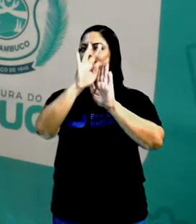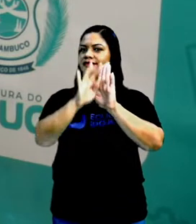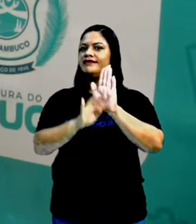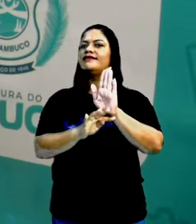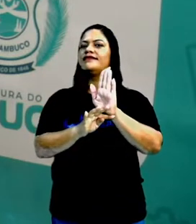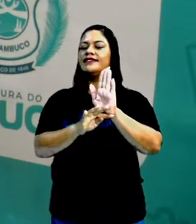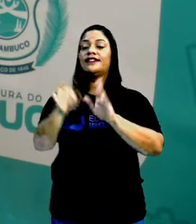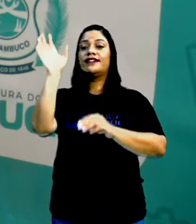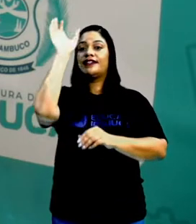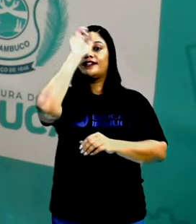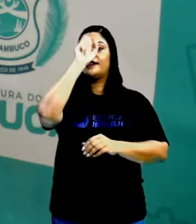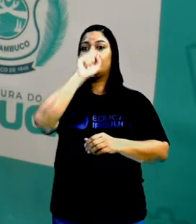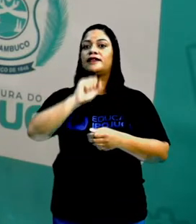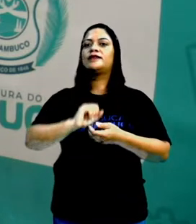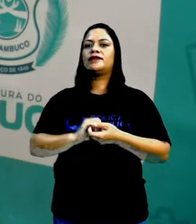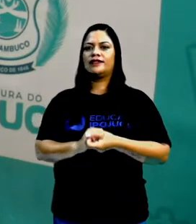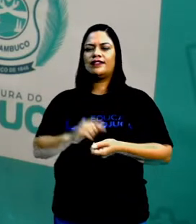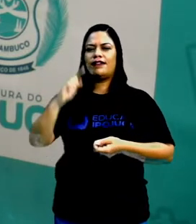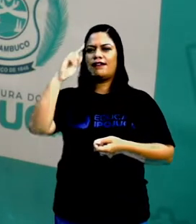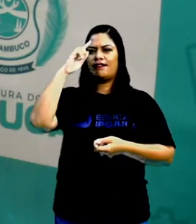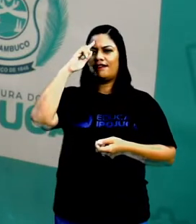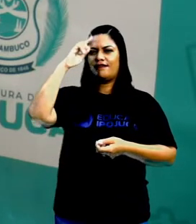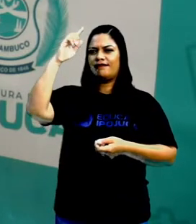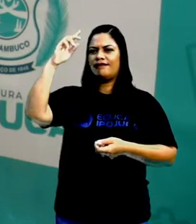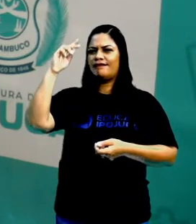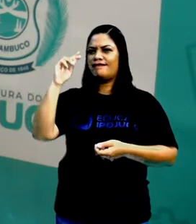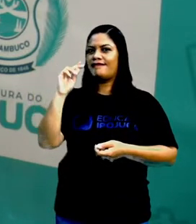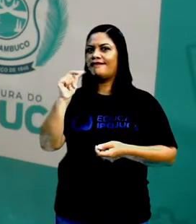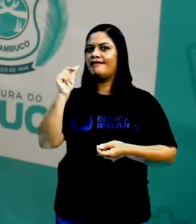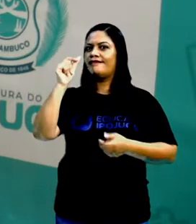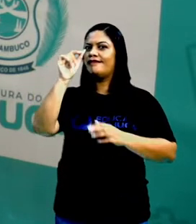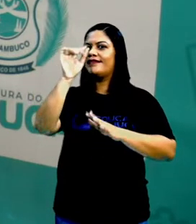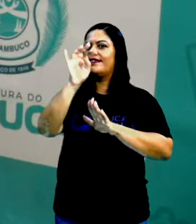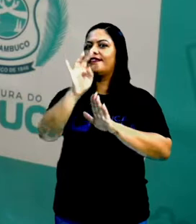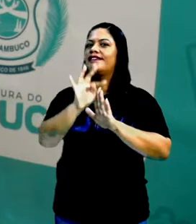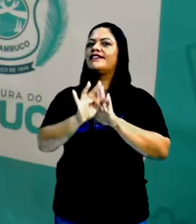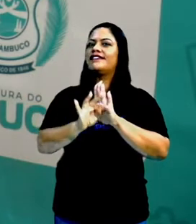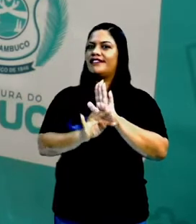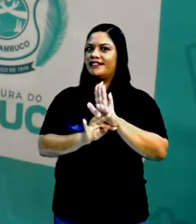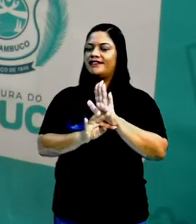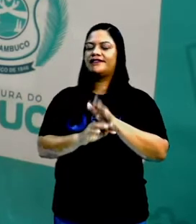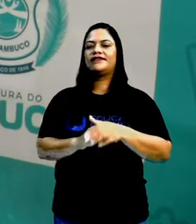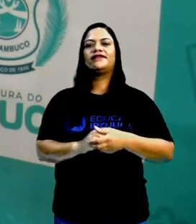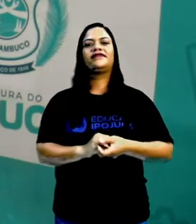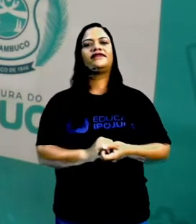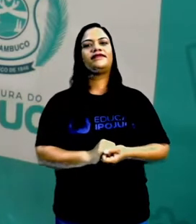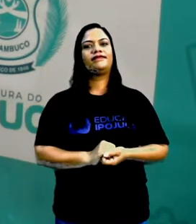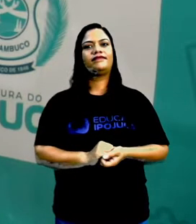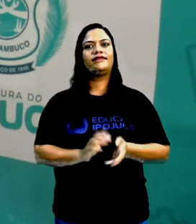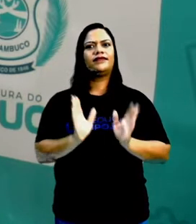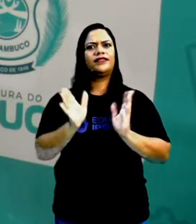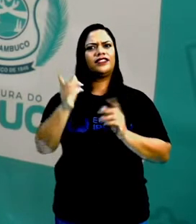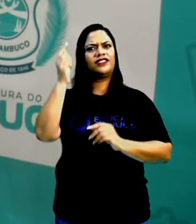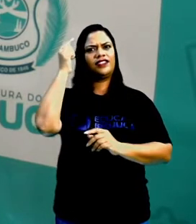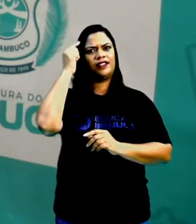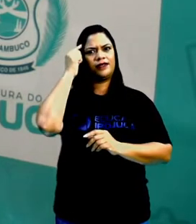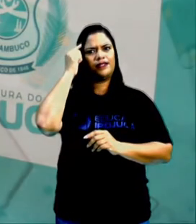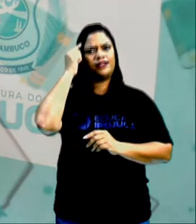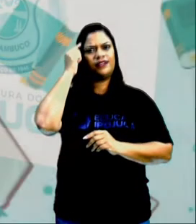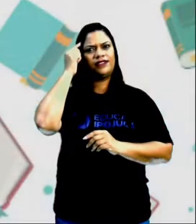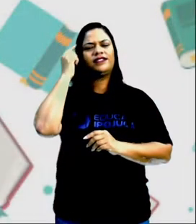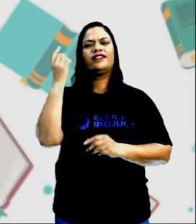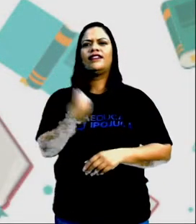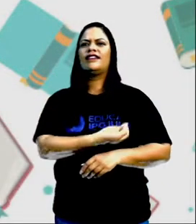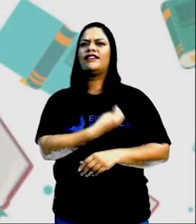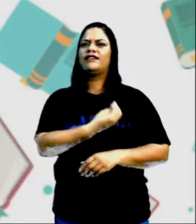Aprender a ideia central do texto Observe que ele diz aqui Já pensou como seria